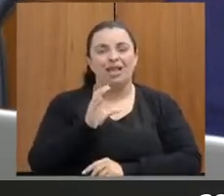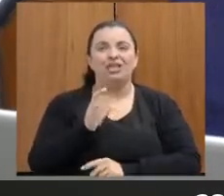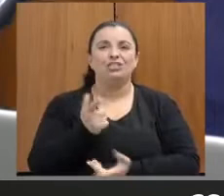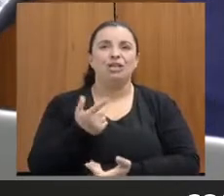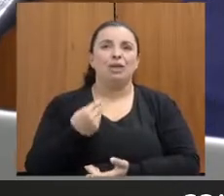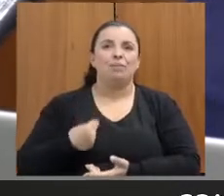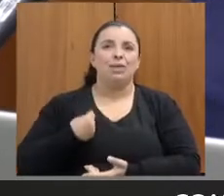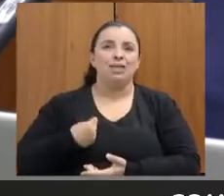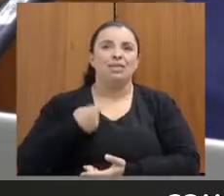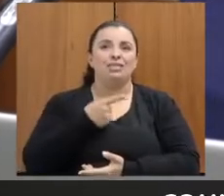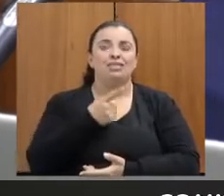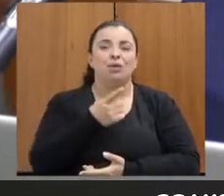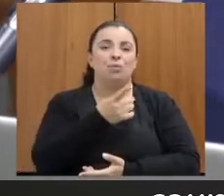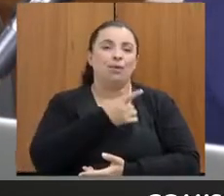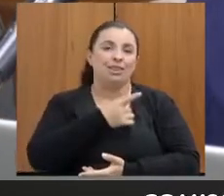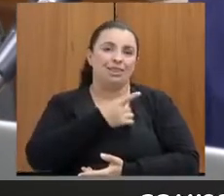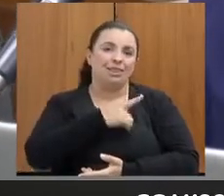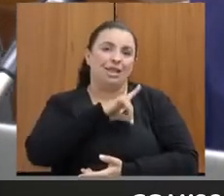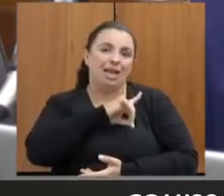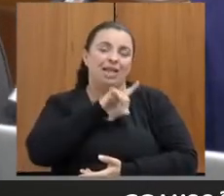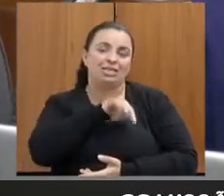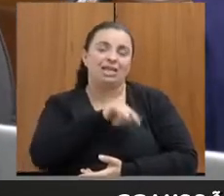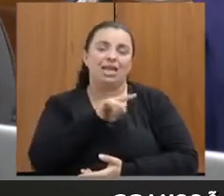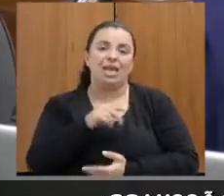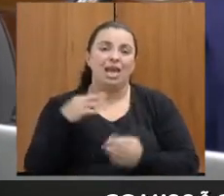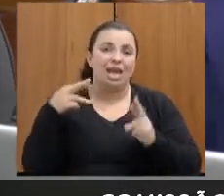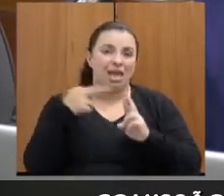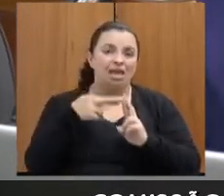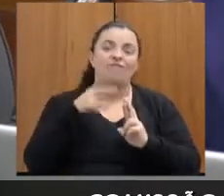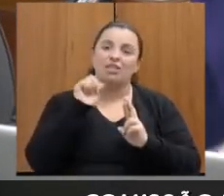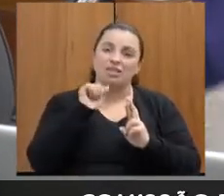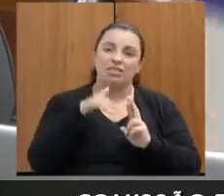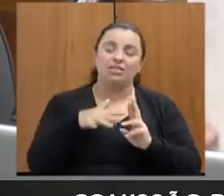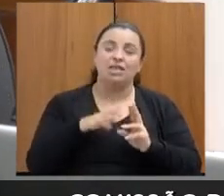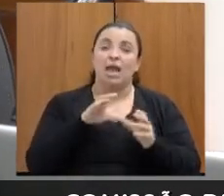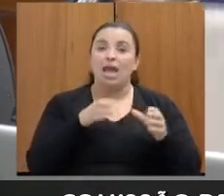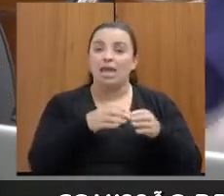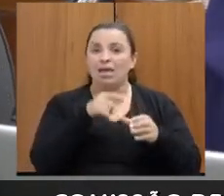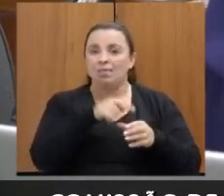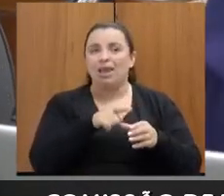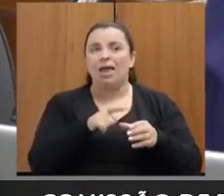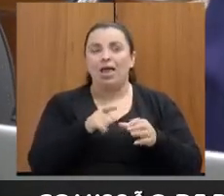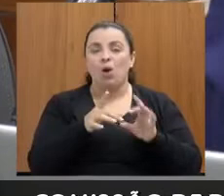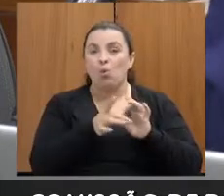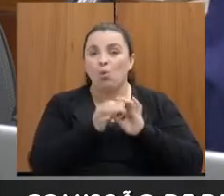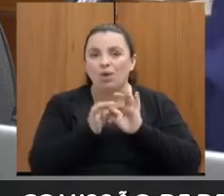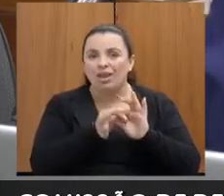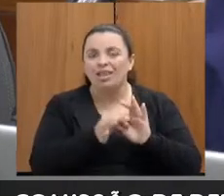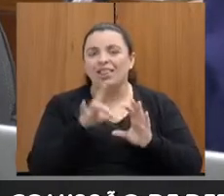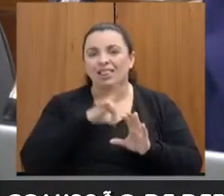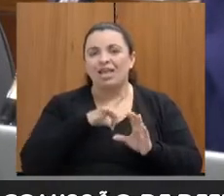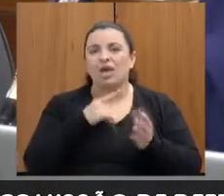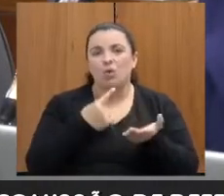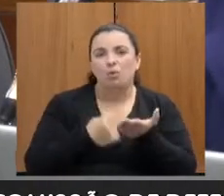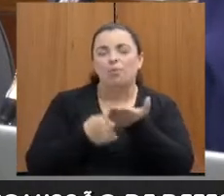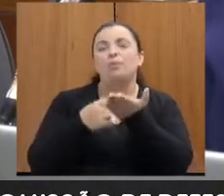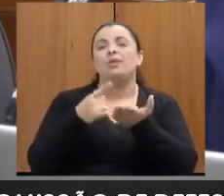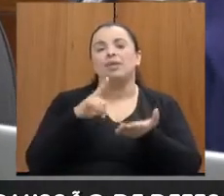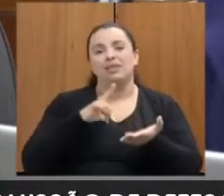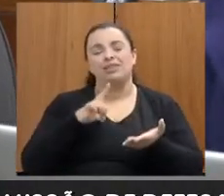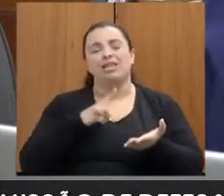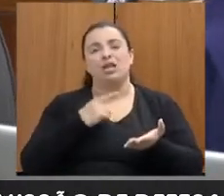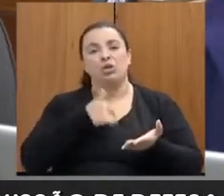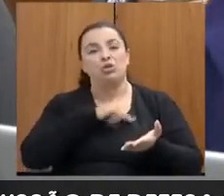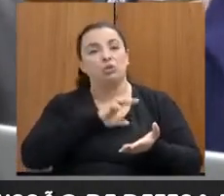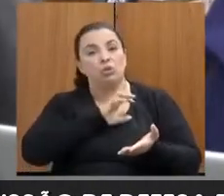delegacia, assim, que é referência, sim. A nossa equipe lá é unida, a gente tem comprometimento, eu e Felipe gostamos